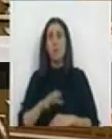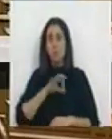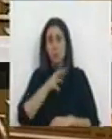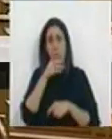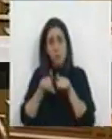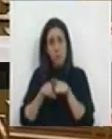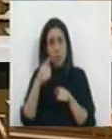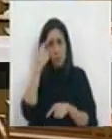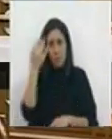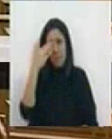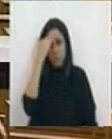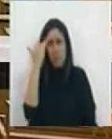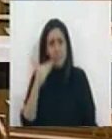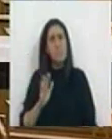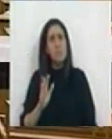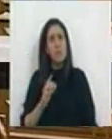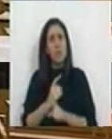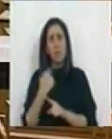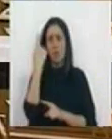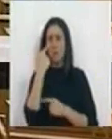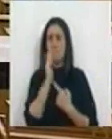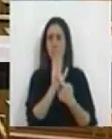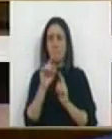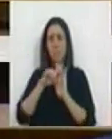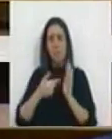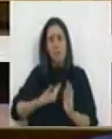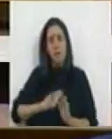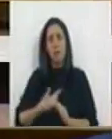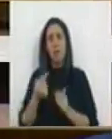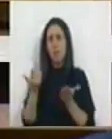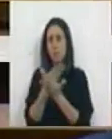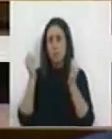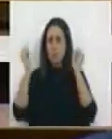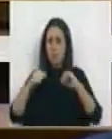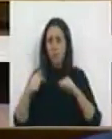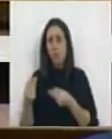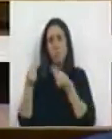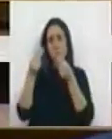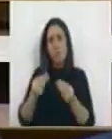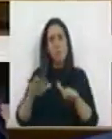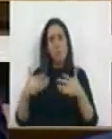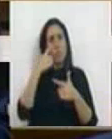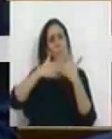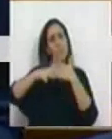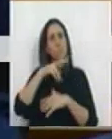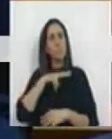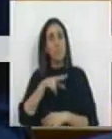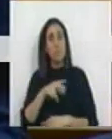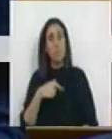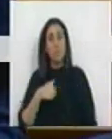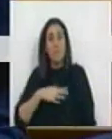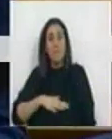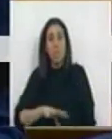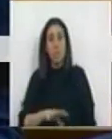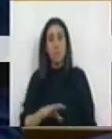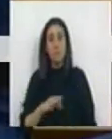senhores deputados compreenderem, é difícil. Quando alguém dá a cara por uma medida, leva às negociações e depois pode apresentá-la ao povo português. E eu queria